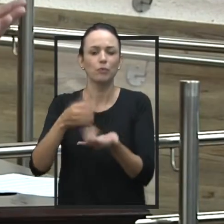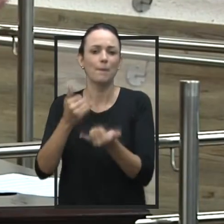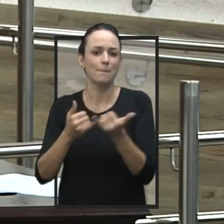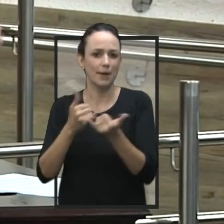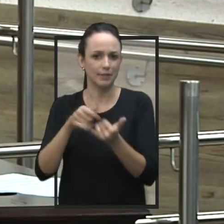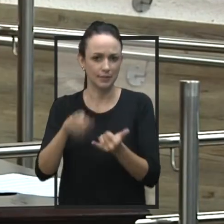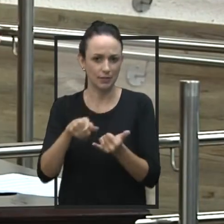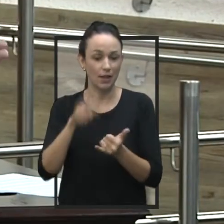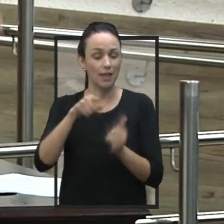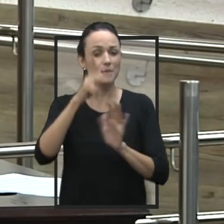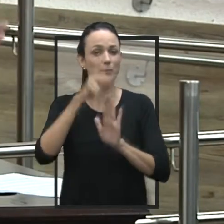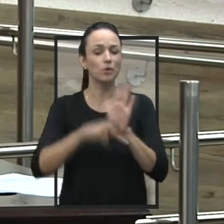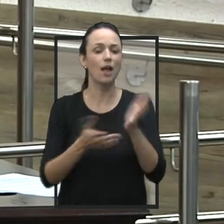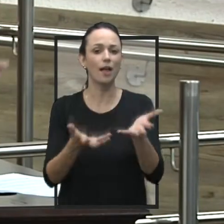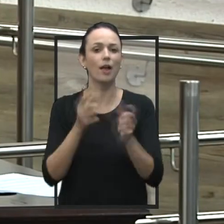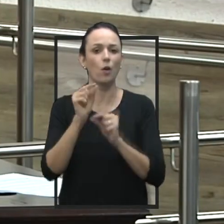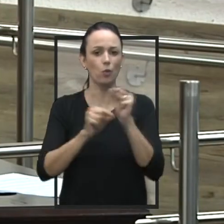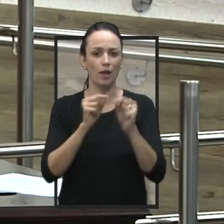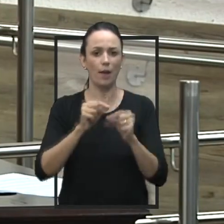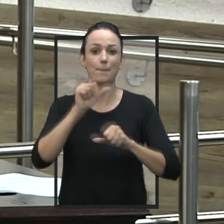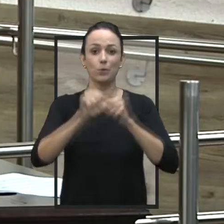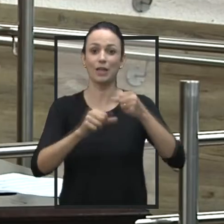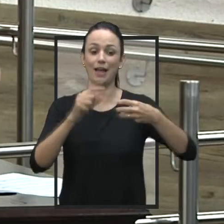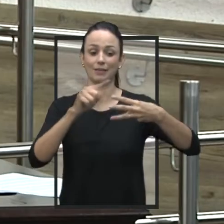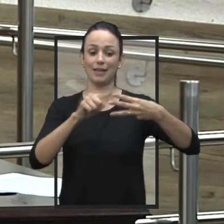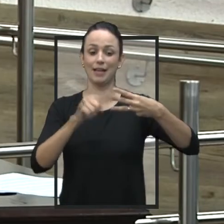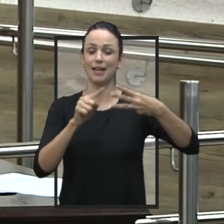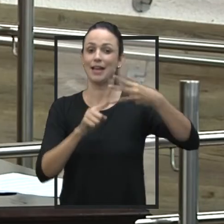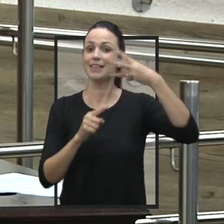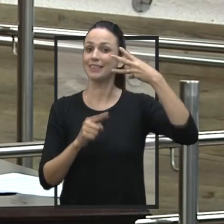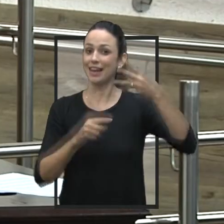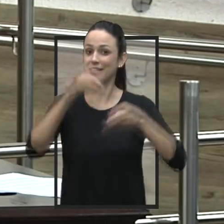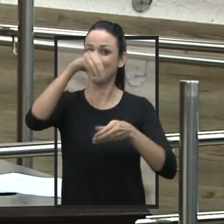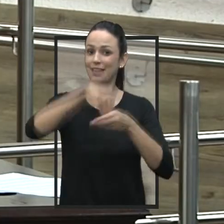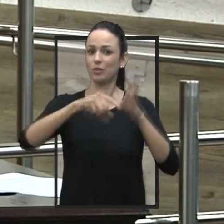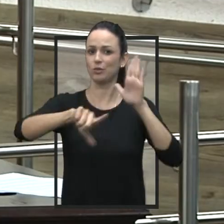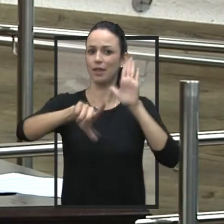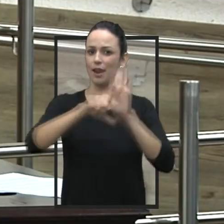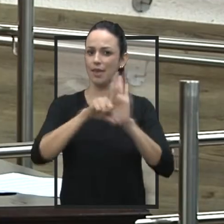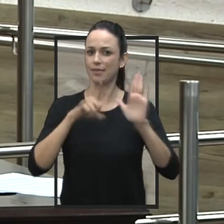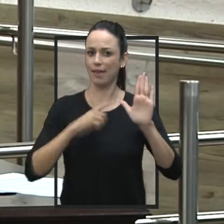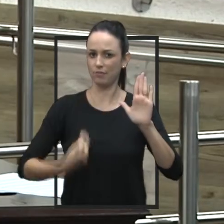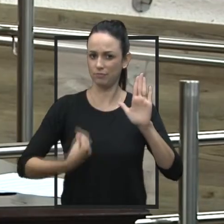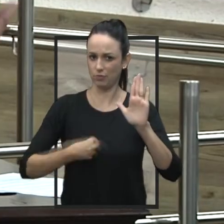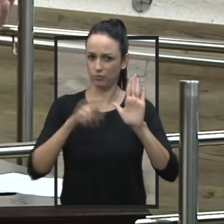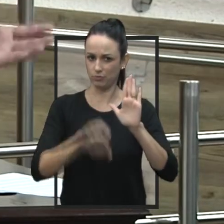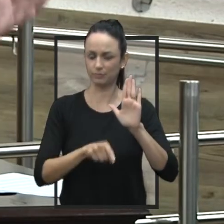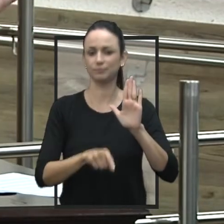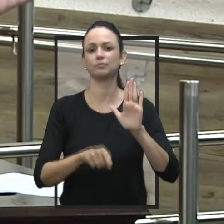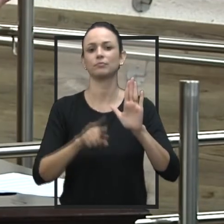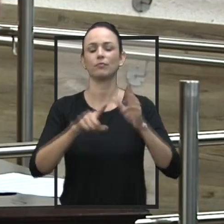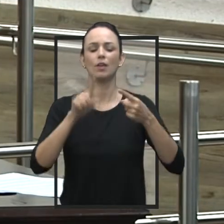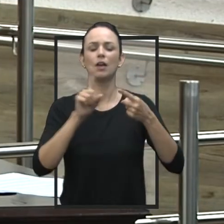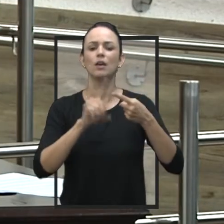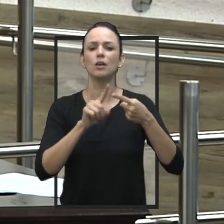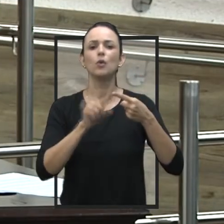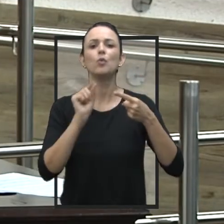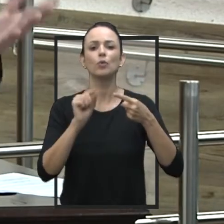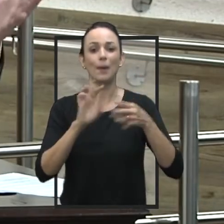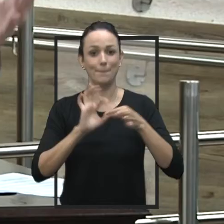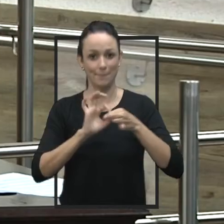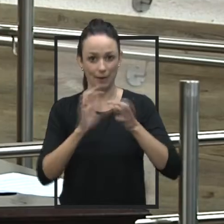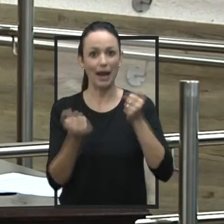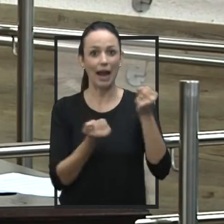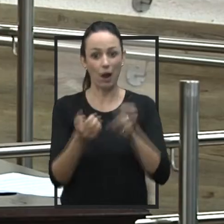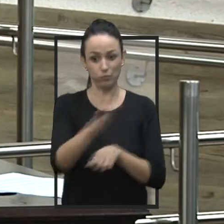similares. O projeto pretende realizar três alterações na legislação vigente, sendo que uma delas deve